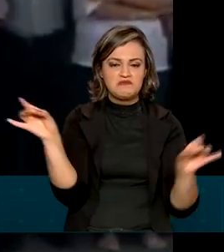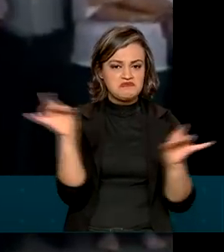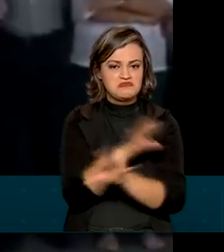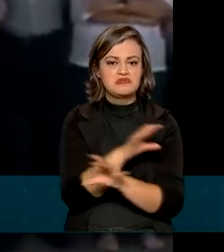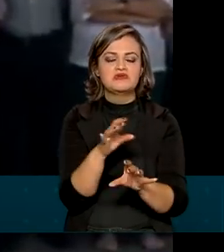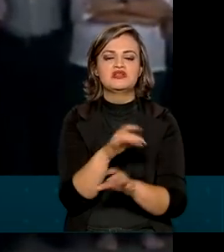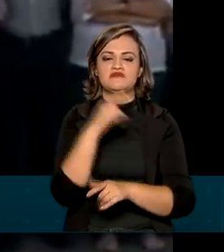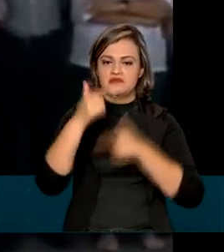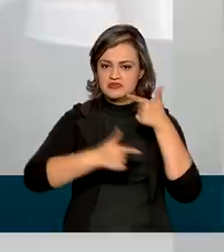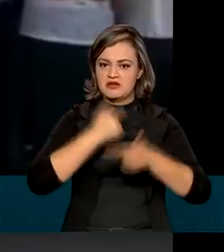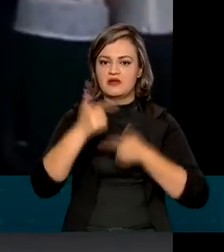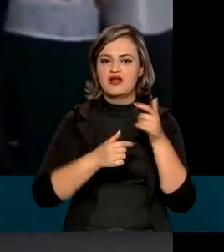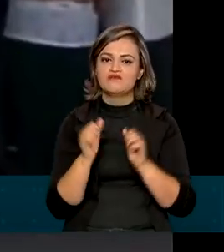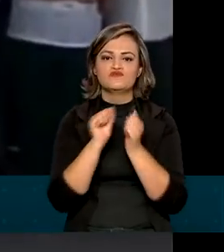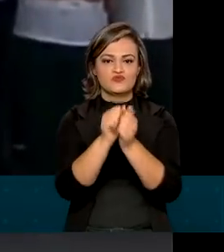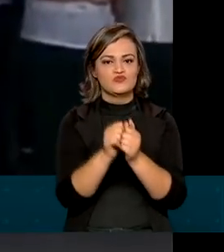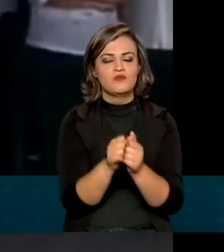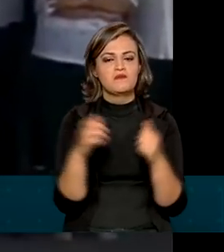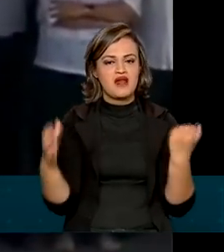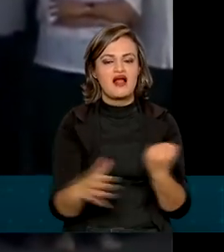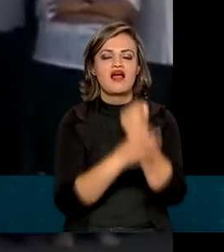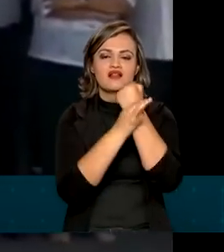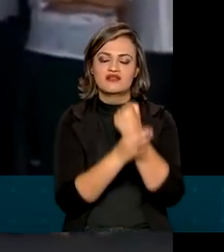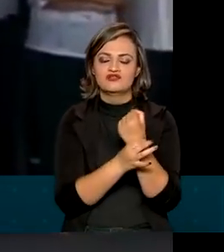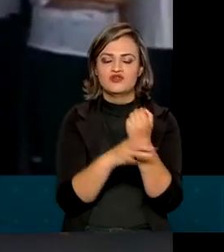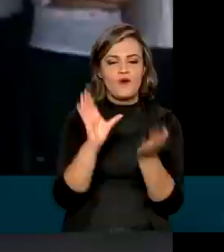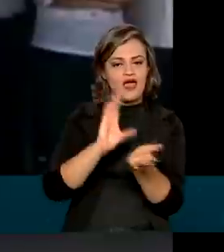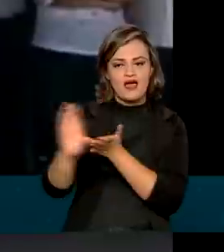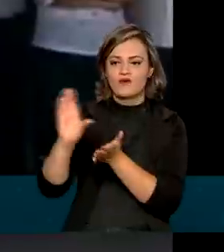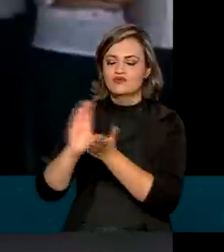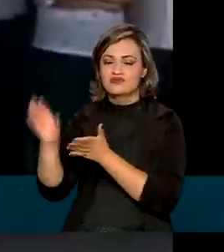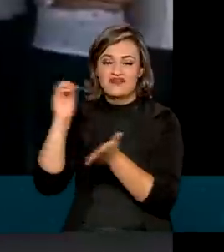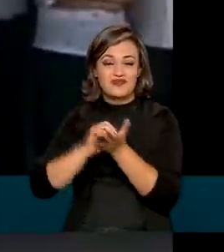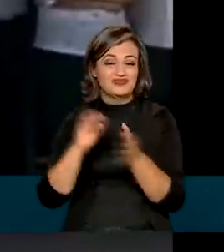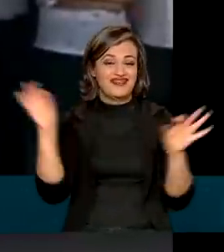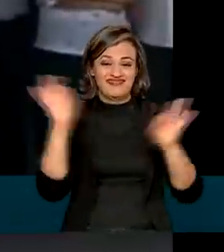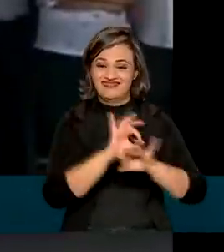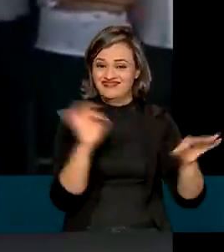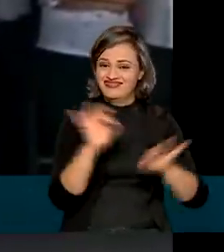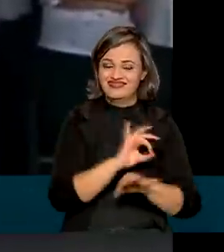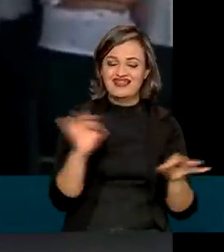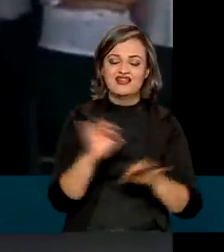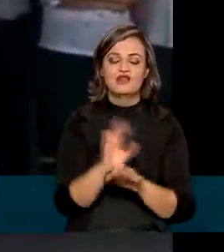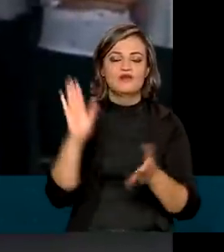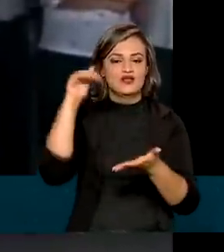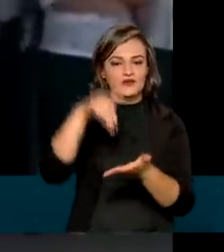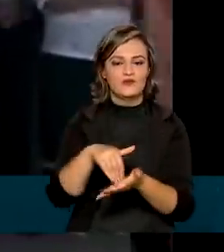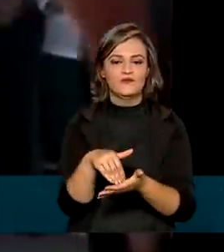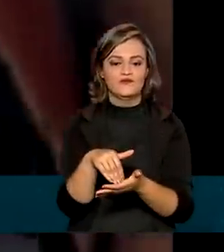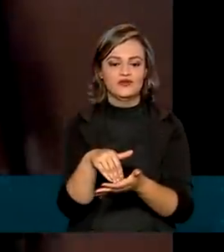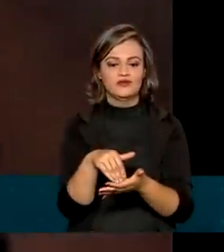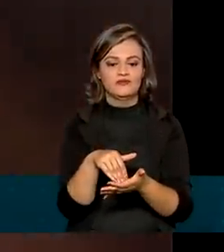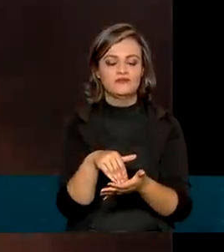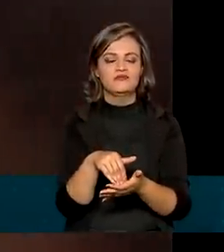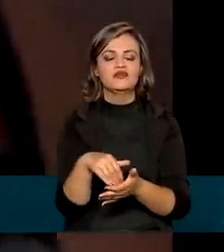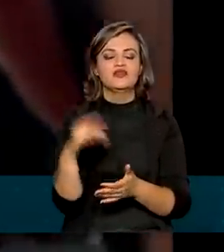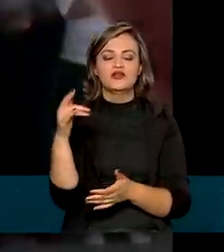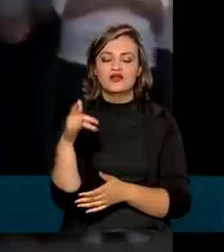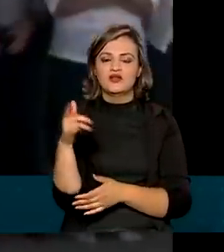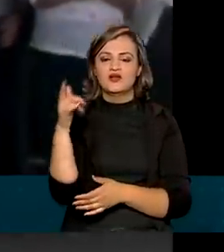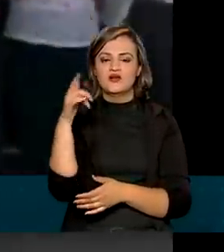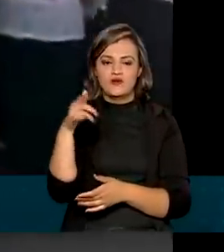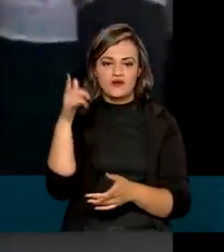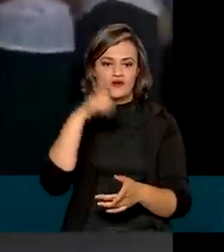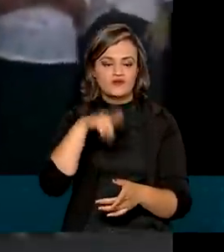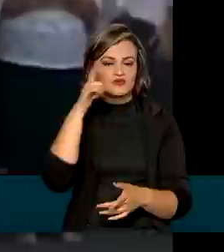concluídos e vamos trabalhar juntos para garantir os recursos, para não deixar faltar nem um centavo, para que no final do ano a gente entregue a